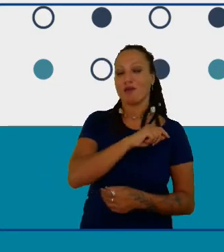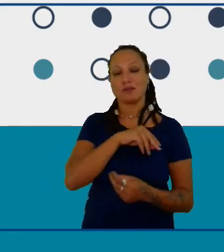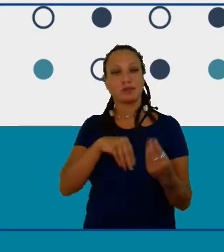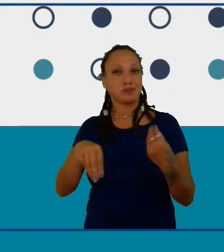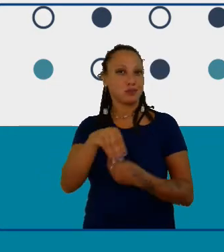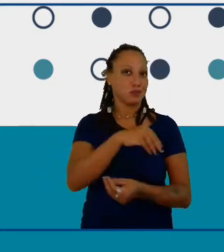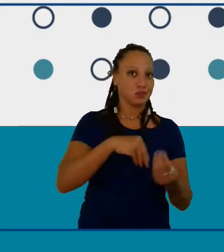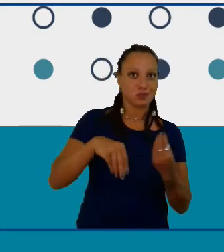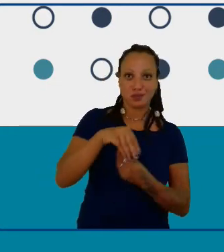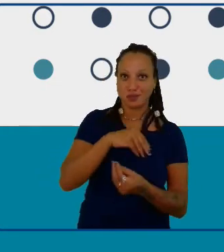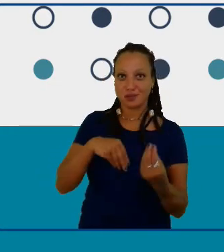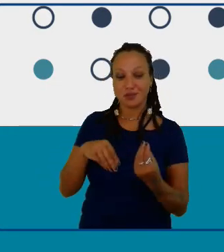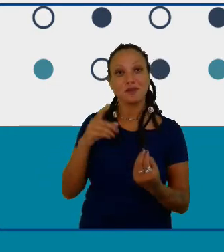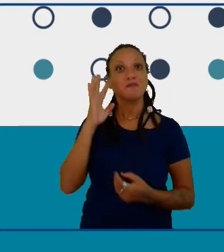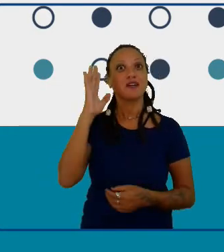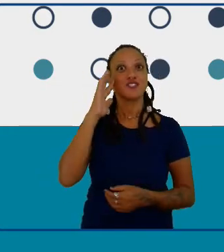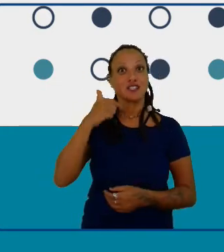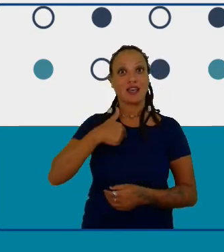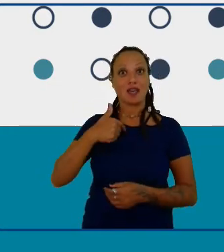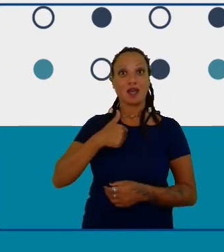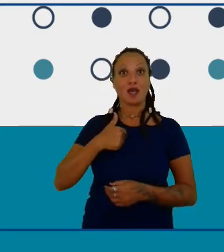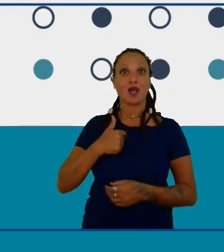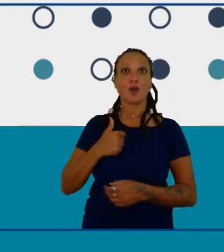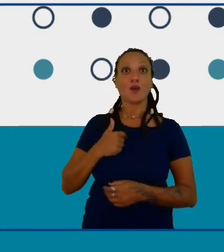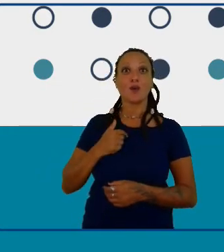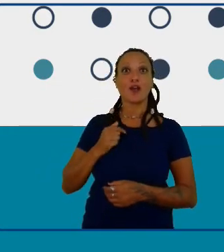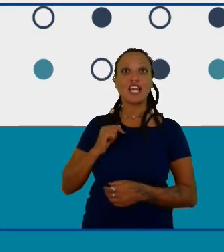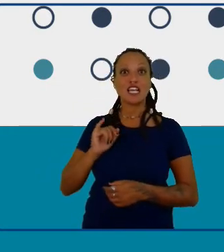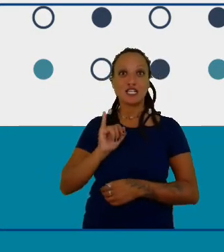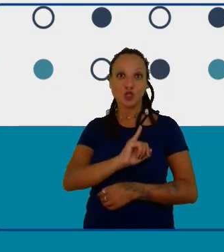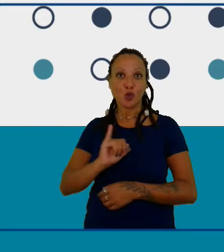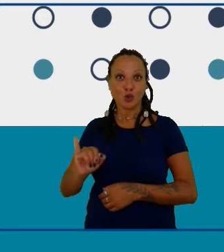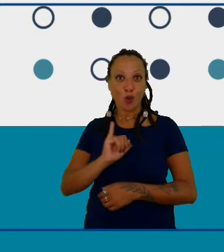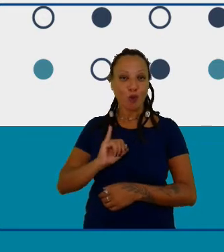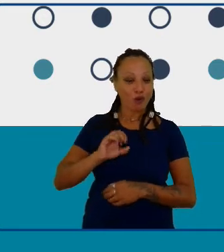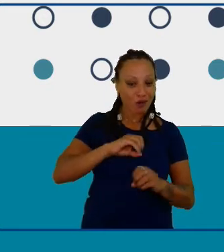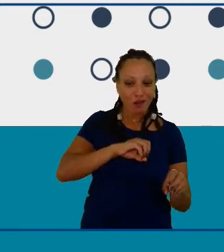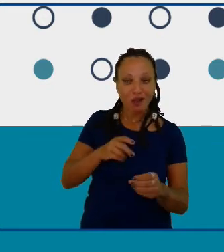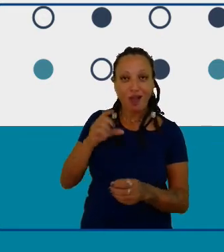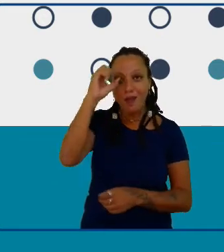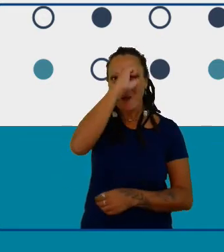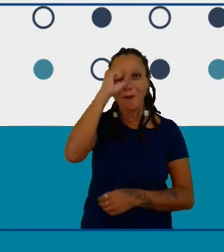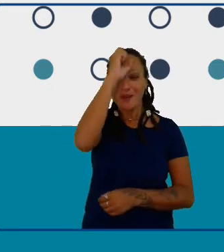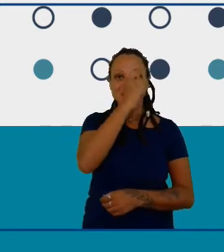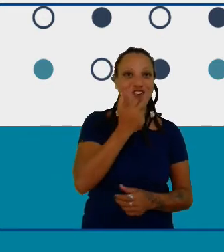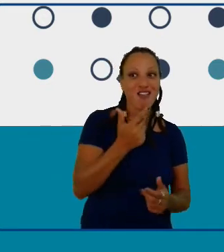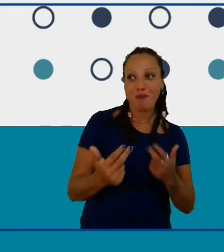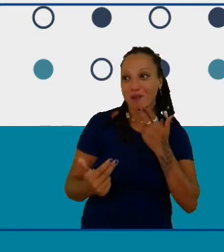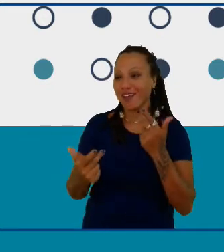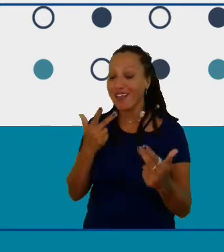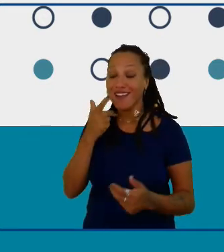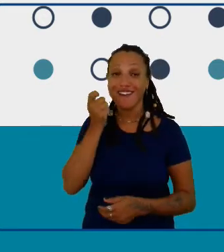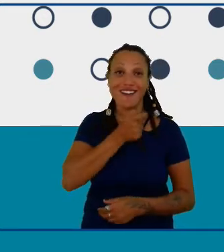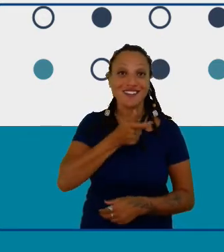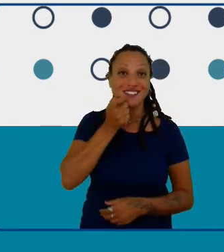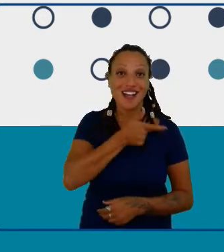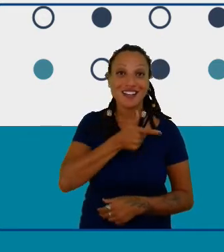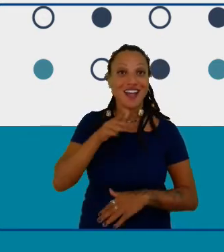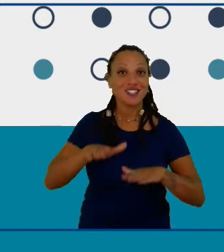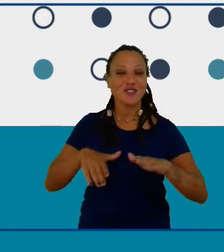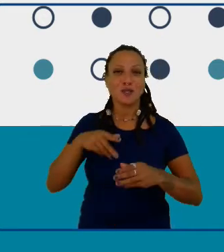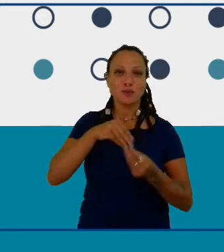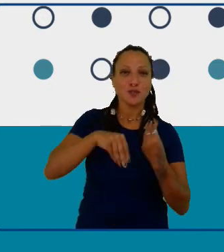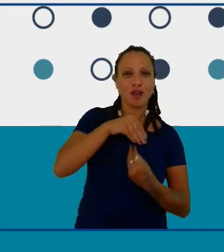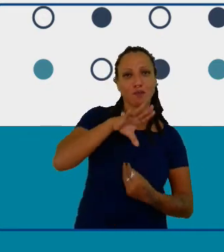estrutura do clube aprendi espanhol com os alunos e era muito engraçado porque às vezes eu jogava o portunhol aí